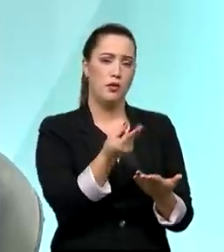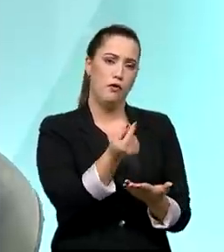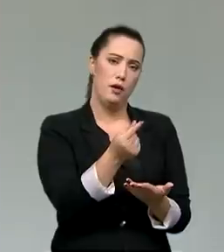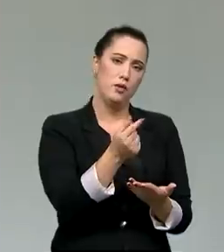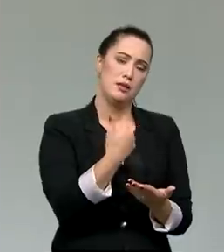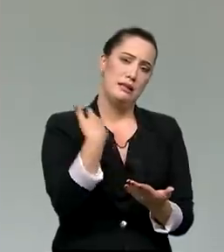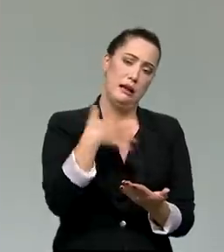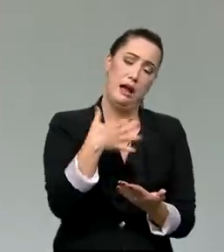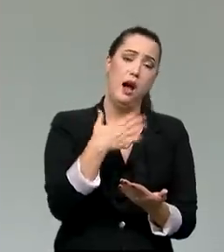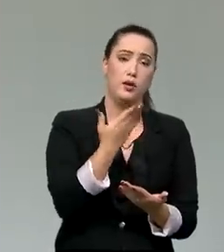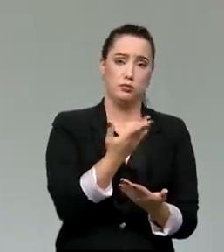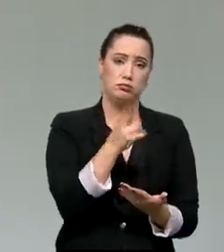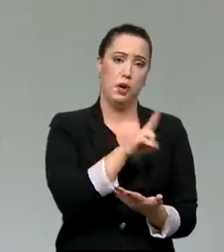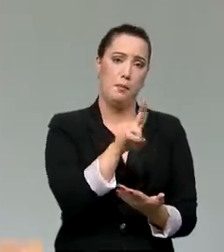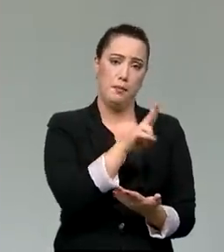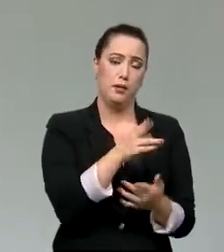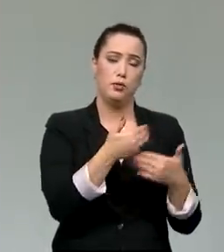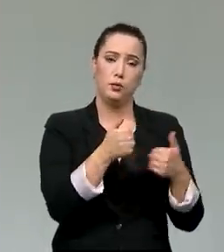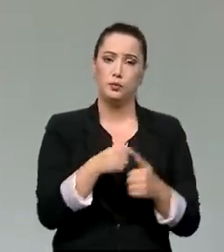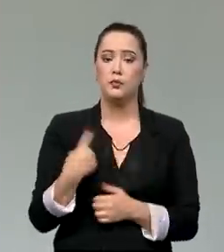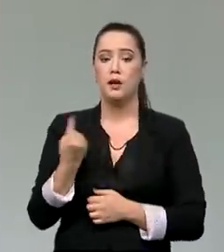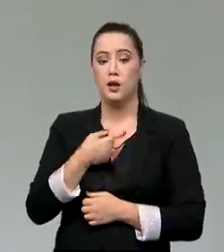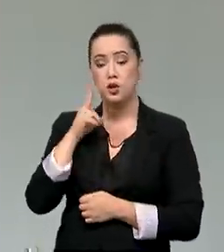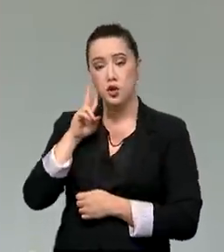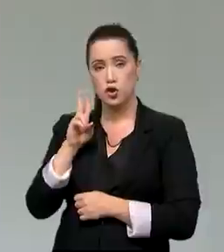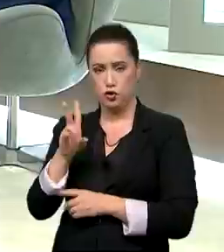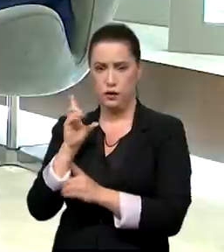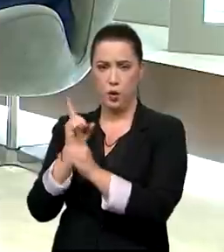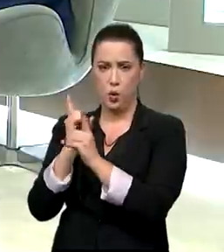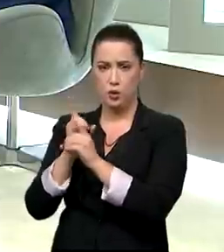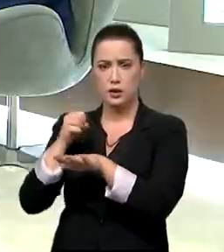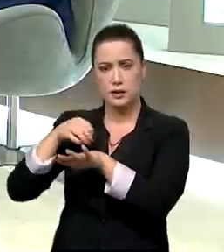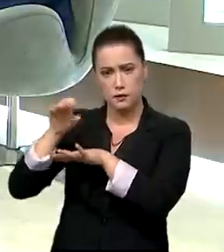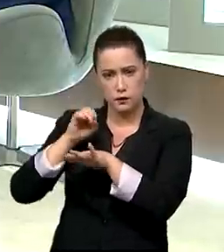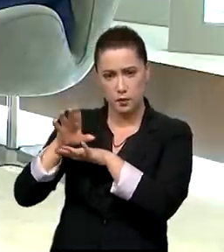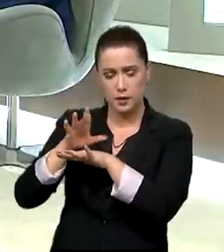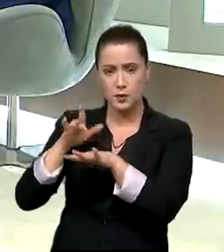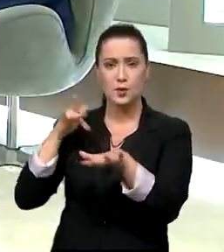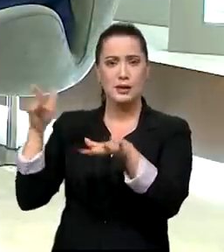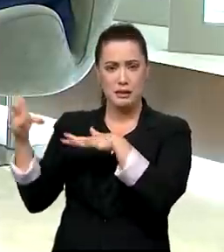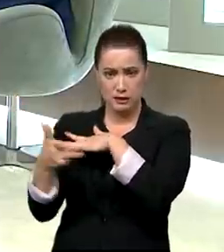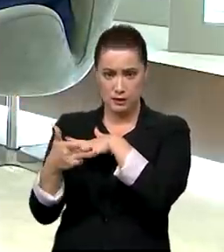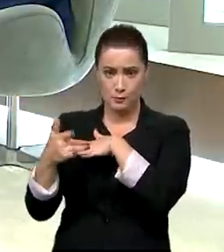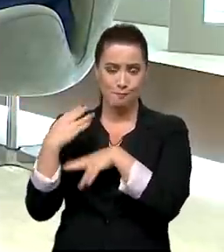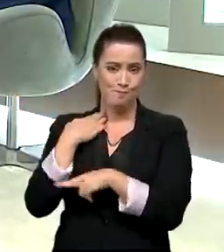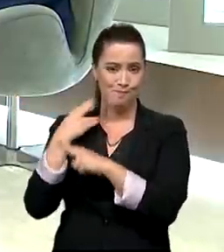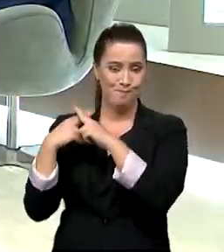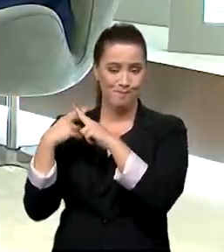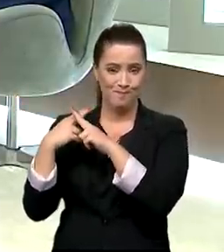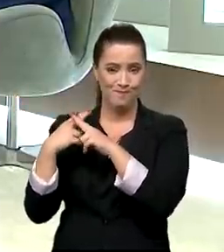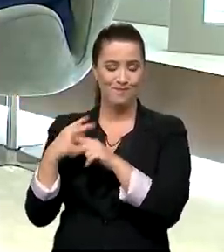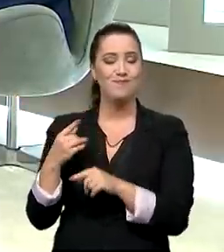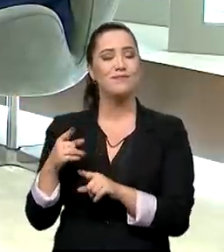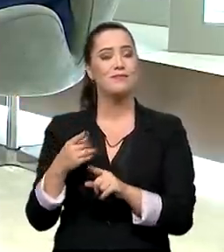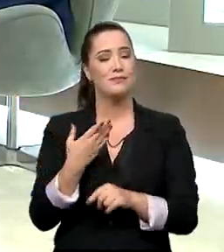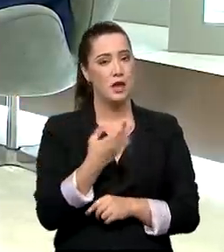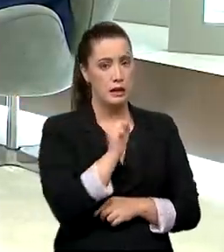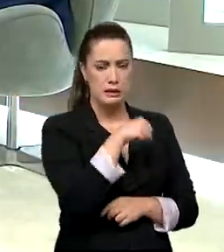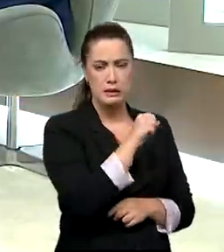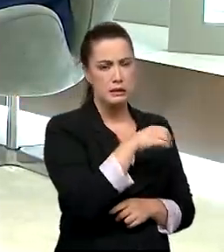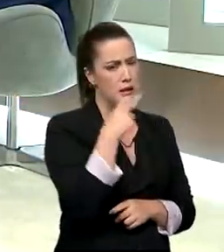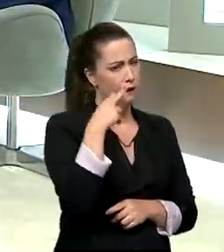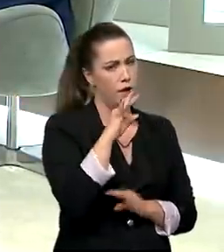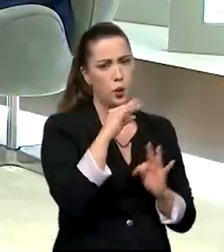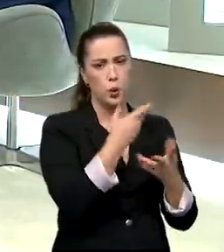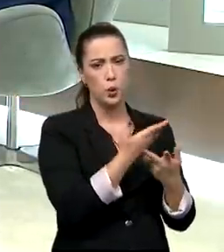Essas informações todas podem ser encontradas nas redes sociais da Caixa? Todas, tanto nas redes sociais da Caixa, como porventura,